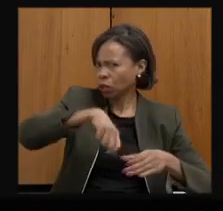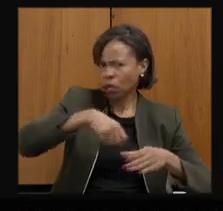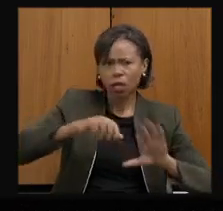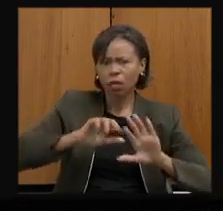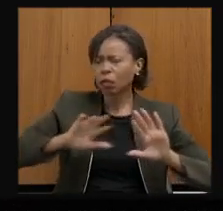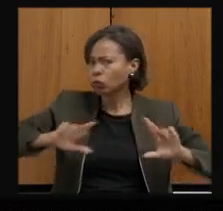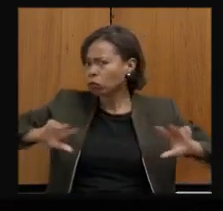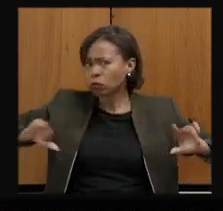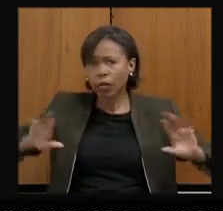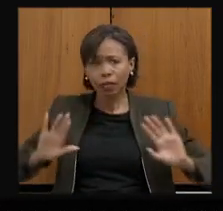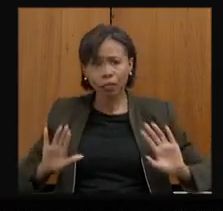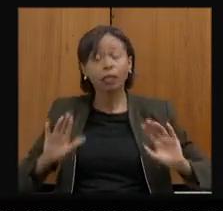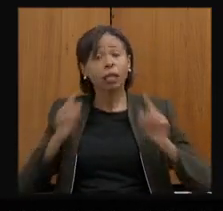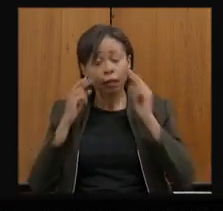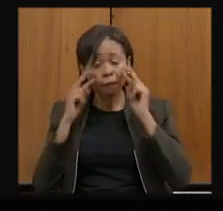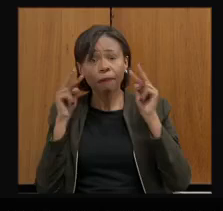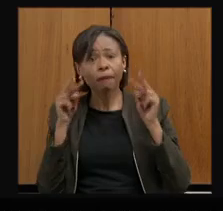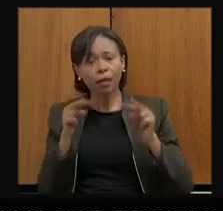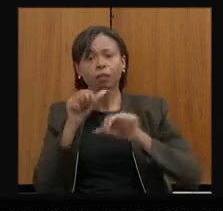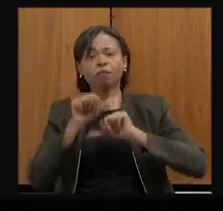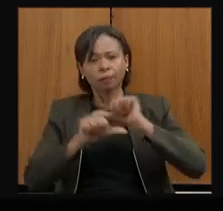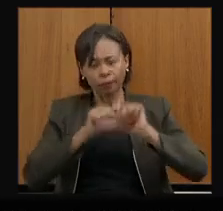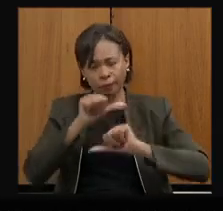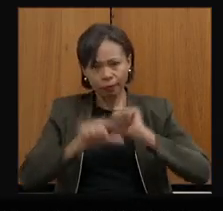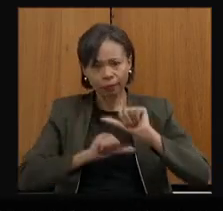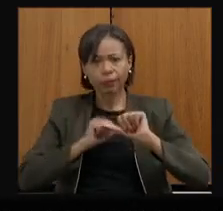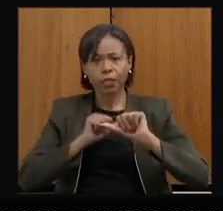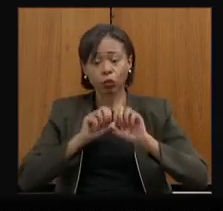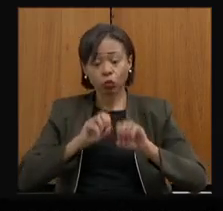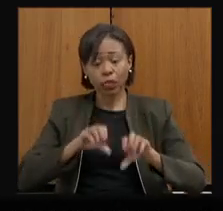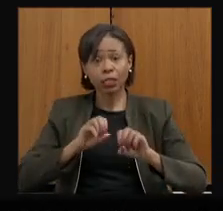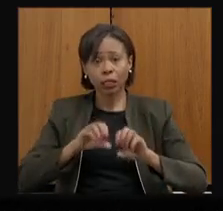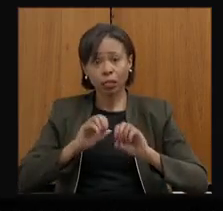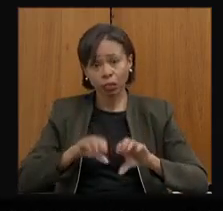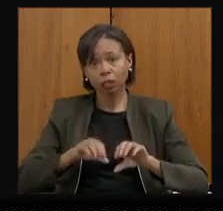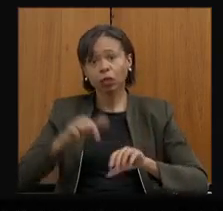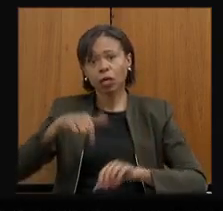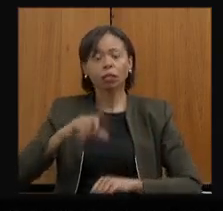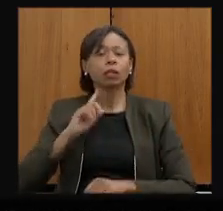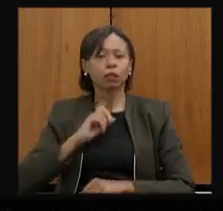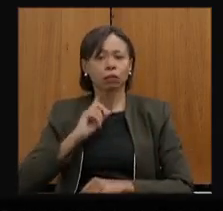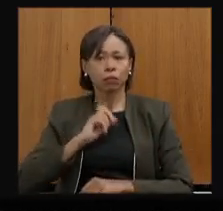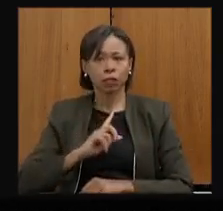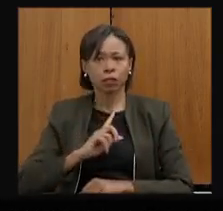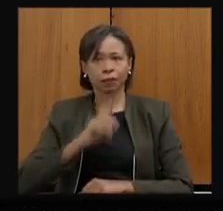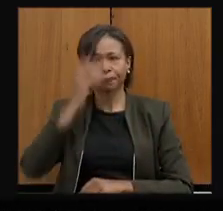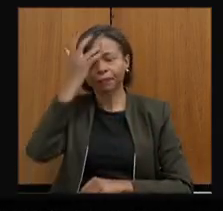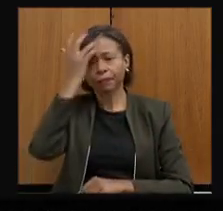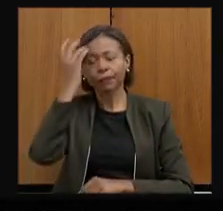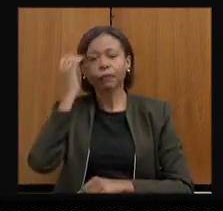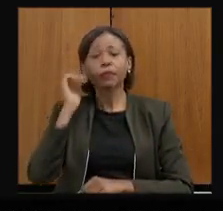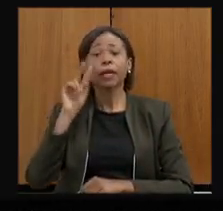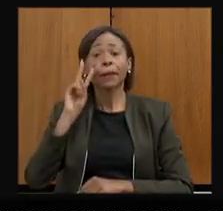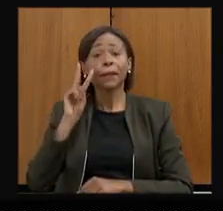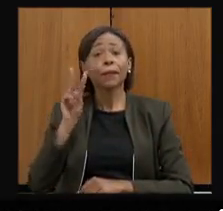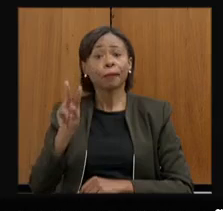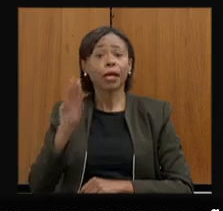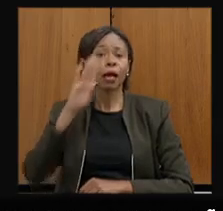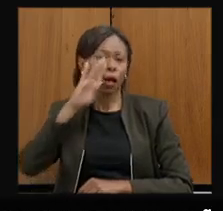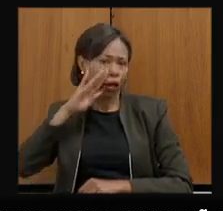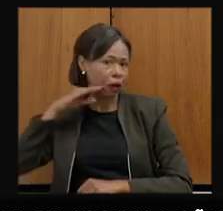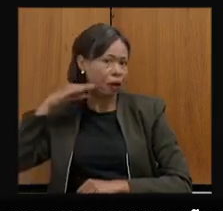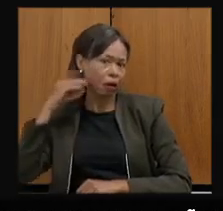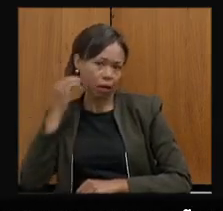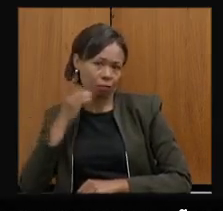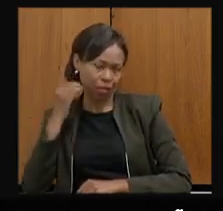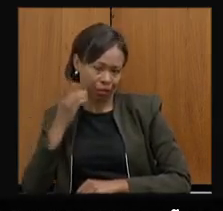transformação do ensino educacional aqui no nosso estado. Eu vi aí a intervenção da Beatriz, eu não vou